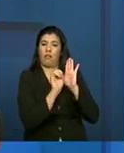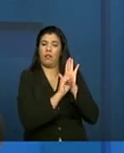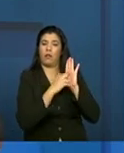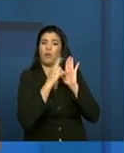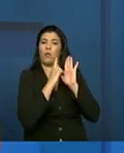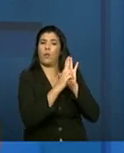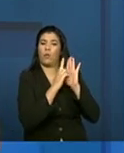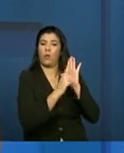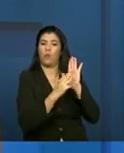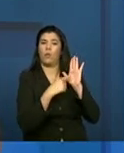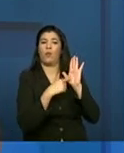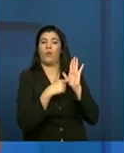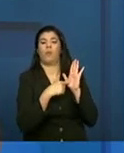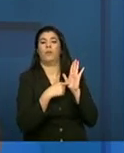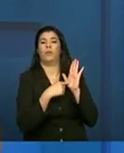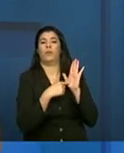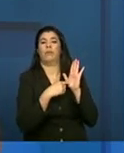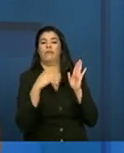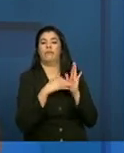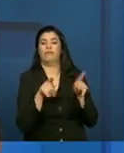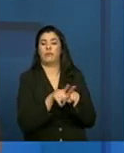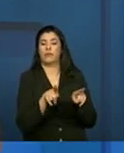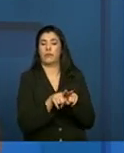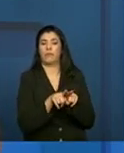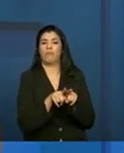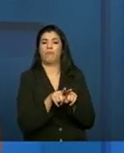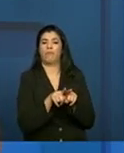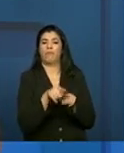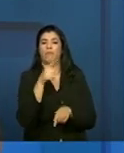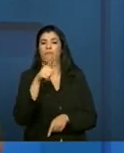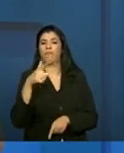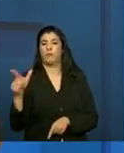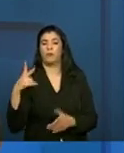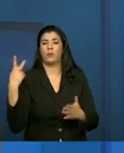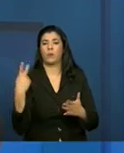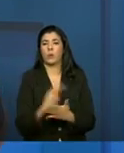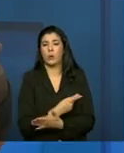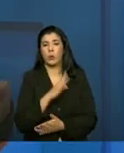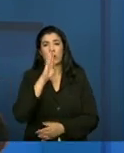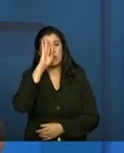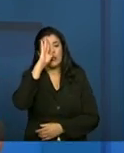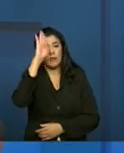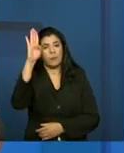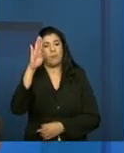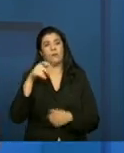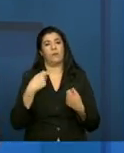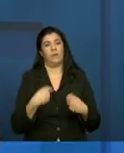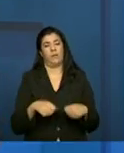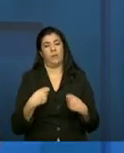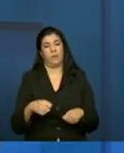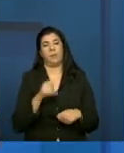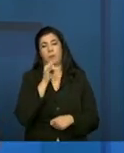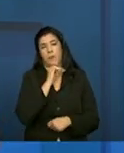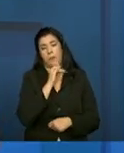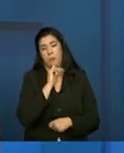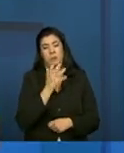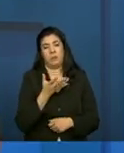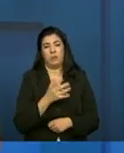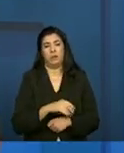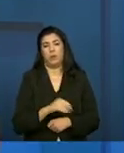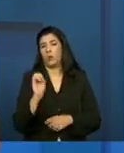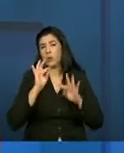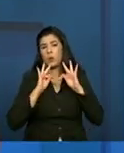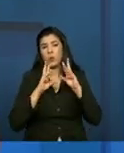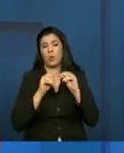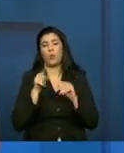nome, até as situações prioritárias, se for o caso. Tudo